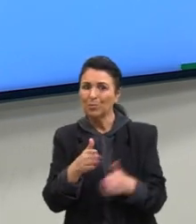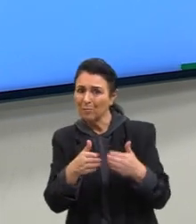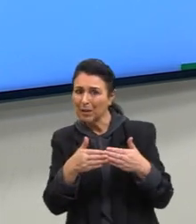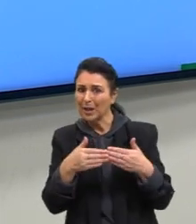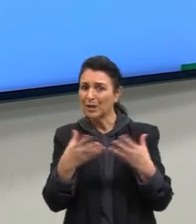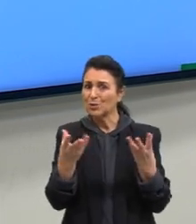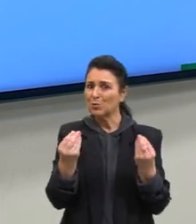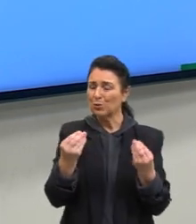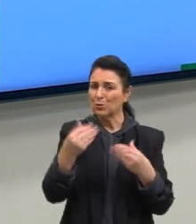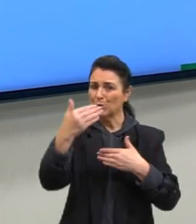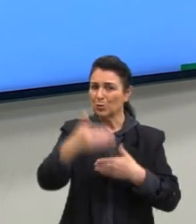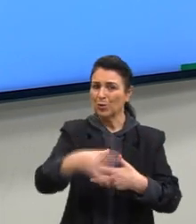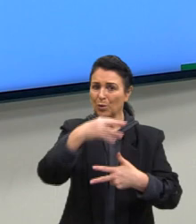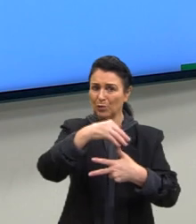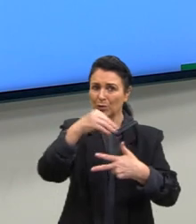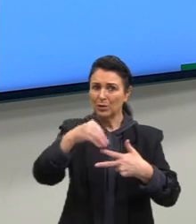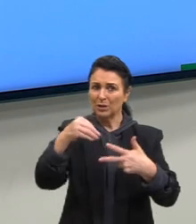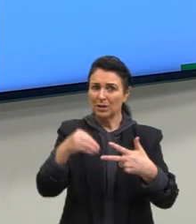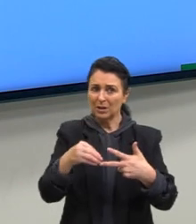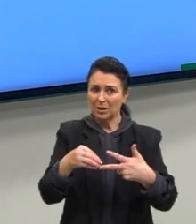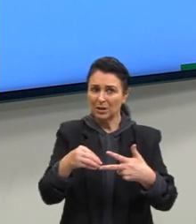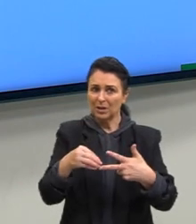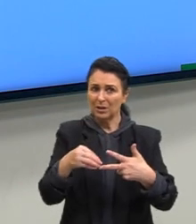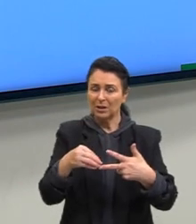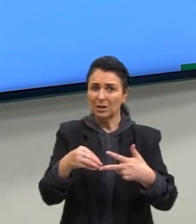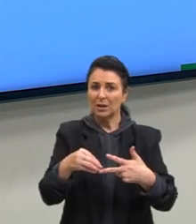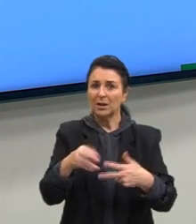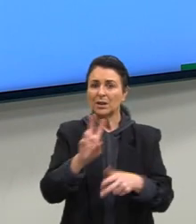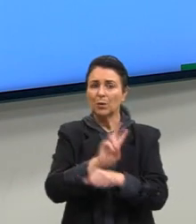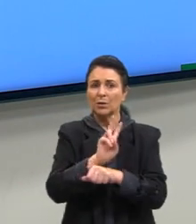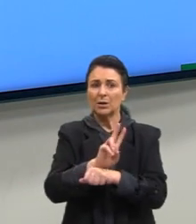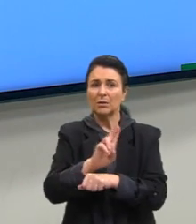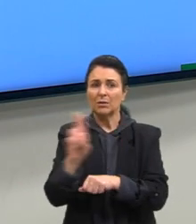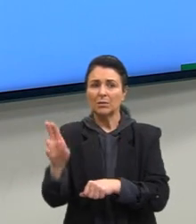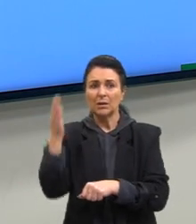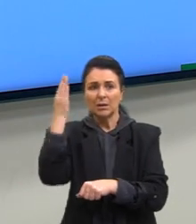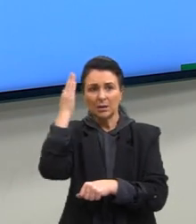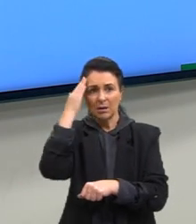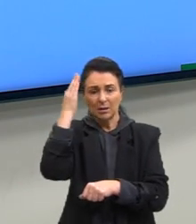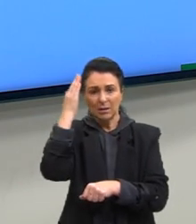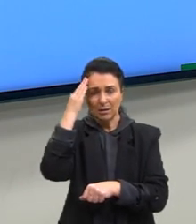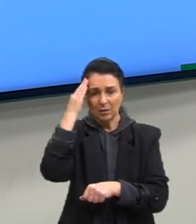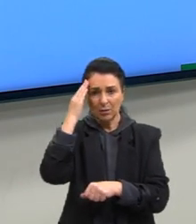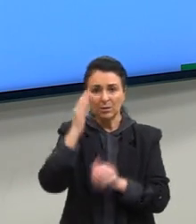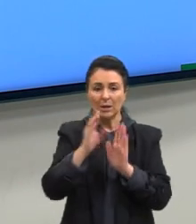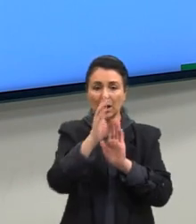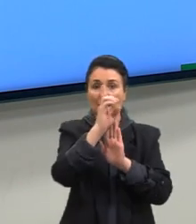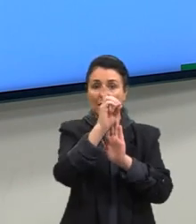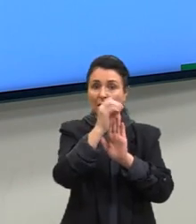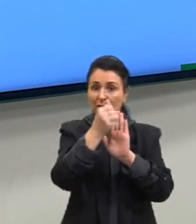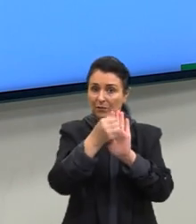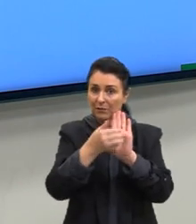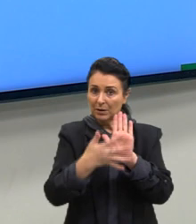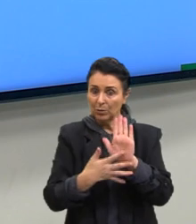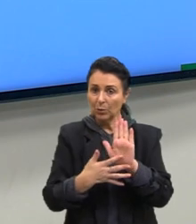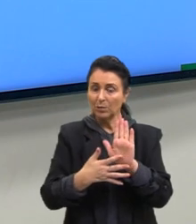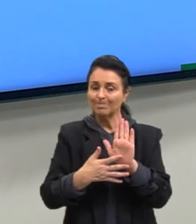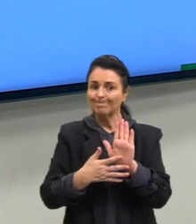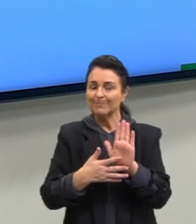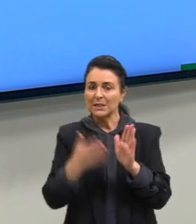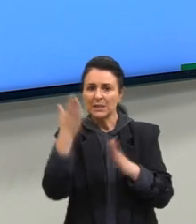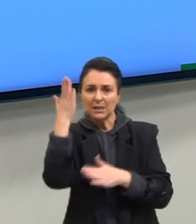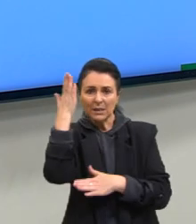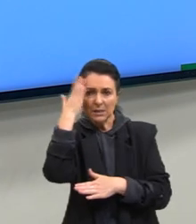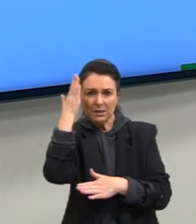mas é importante saber que eu acabei não me detendo nas nomenclaturas, mas sabendo as definições, identificar uma